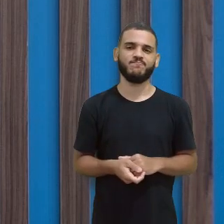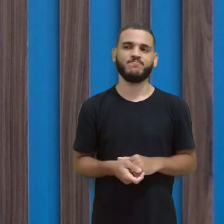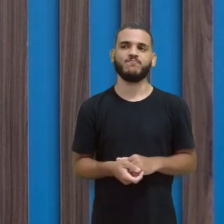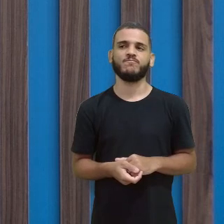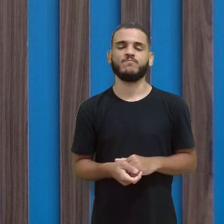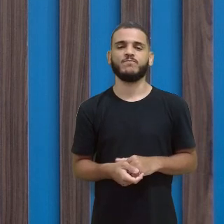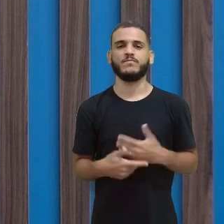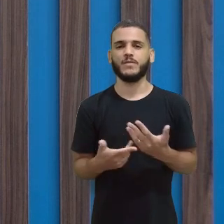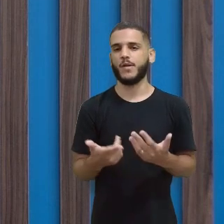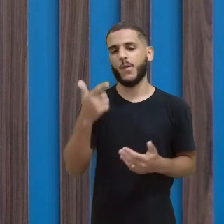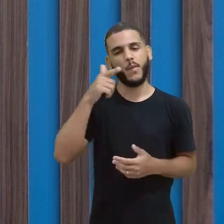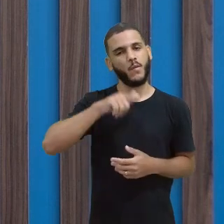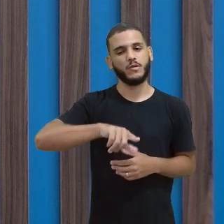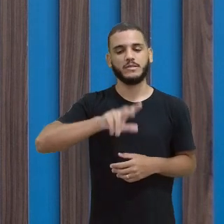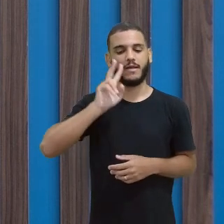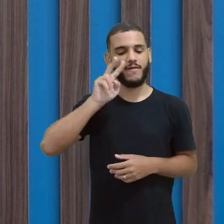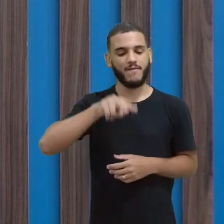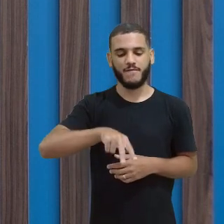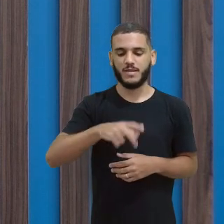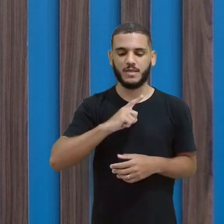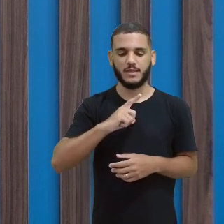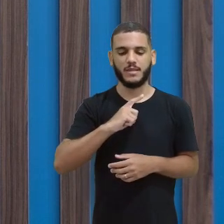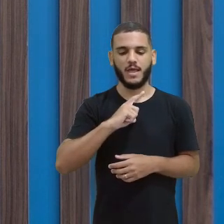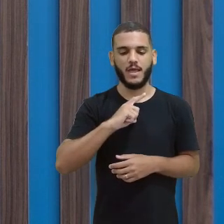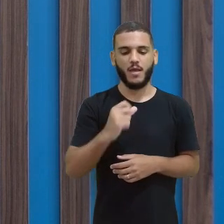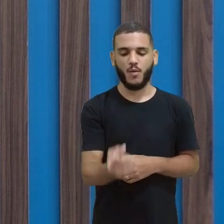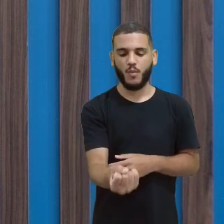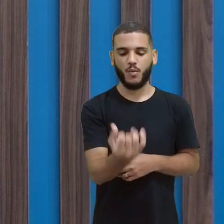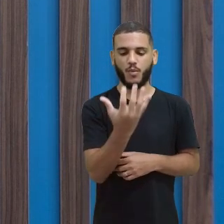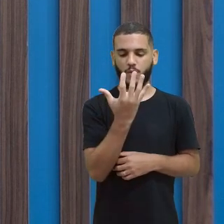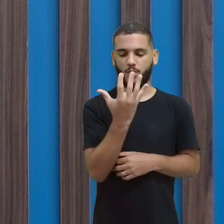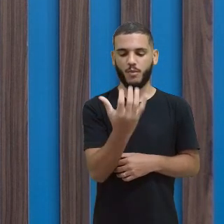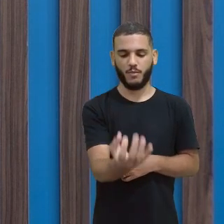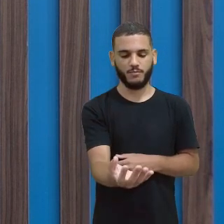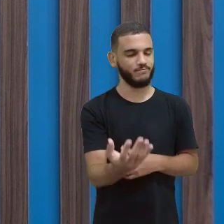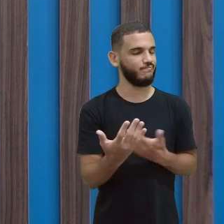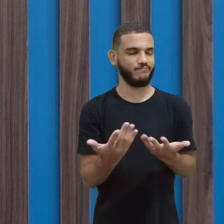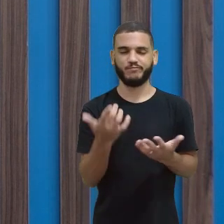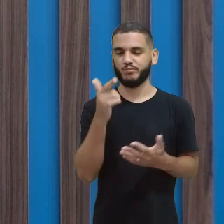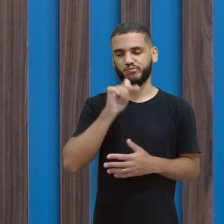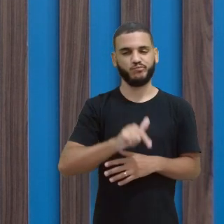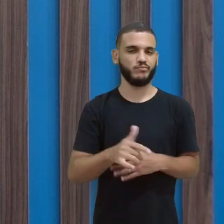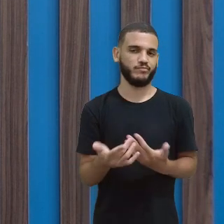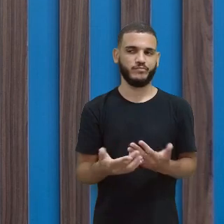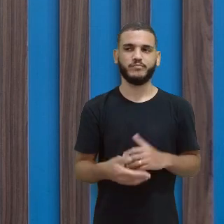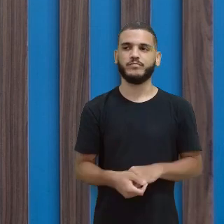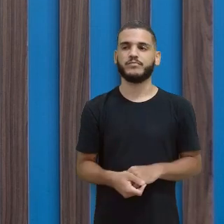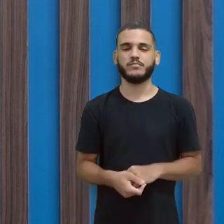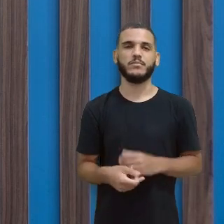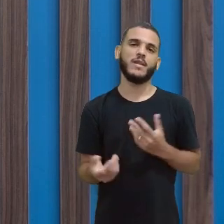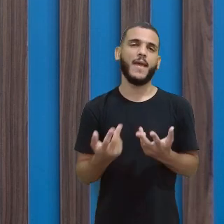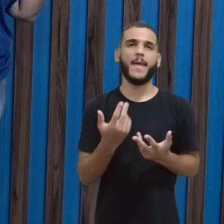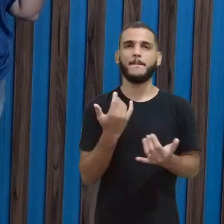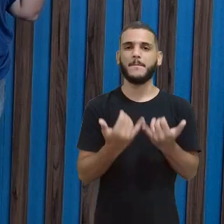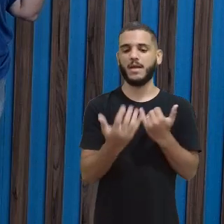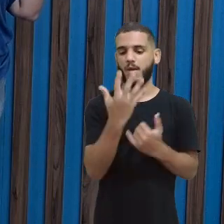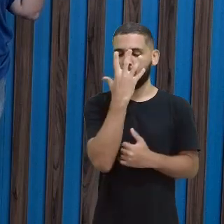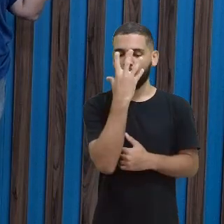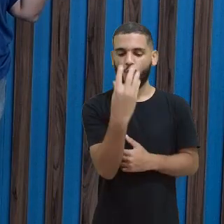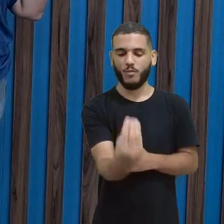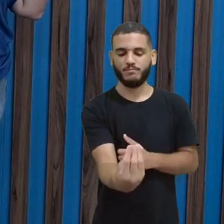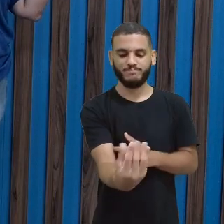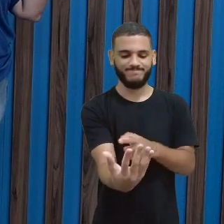nenhum. Não vai conseguir ver o nosso reflexo, né? Não vai conseguir ver. Mesmo que a água seja límpida ali, né, professora? Mas está, ó,